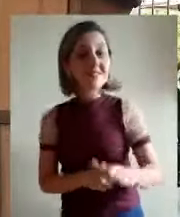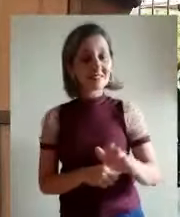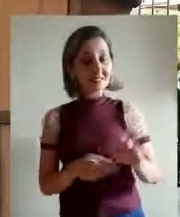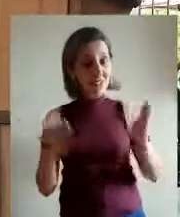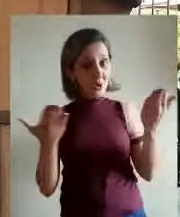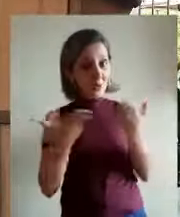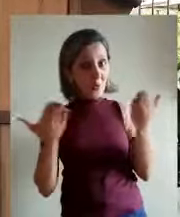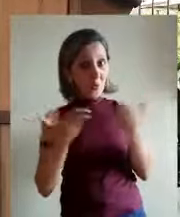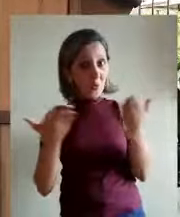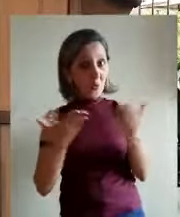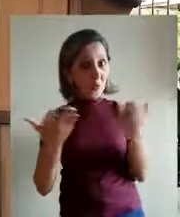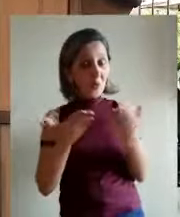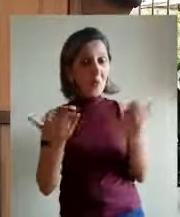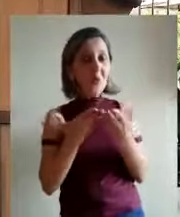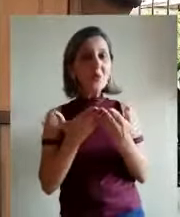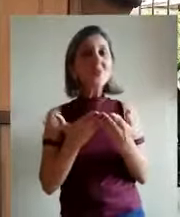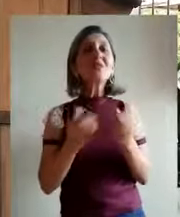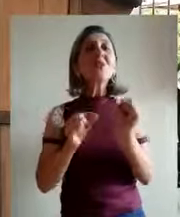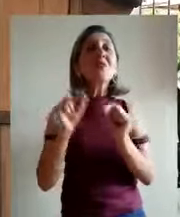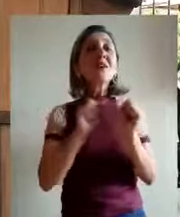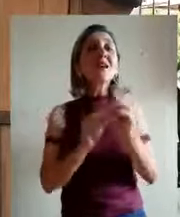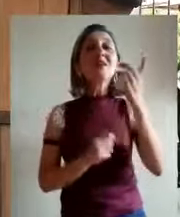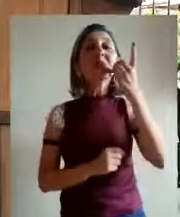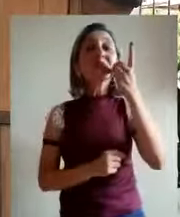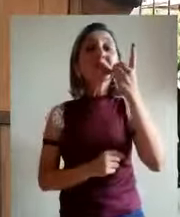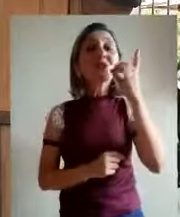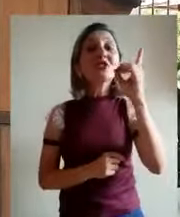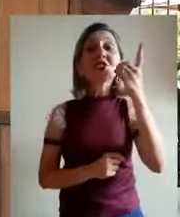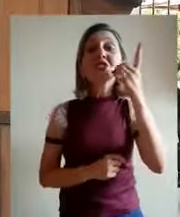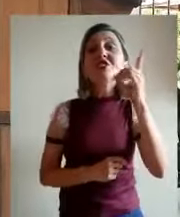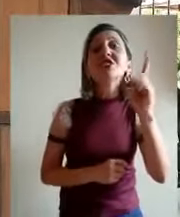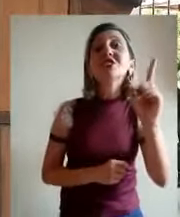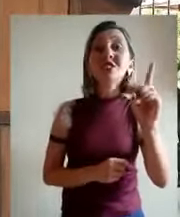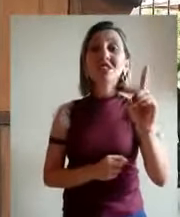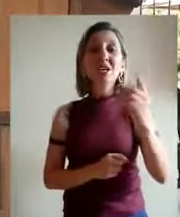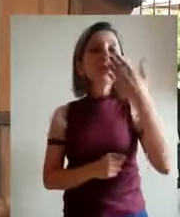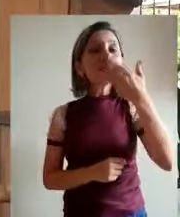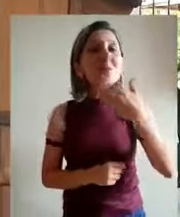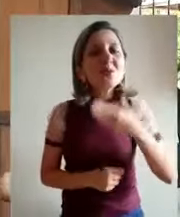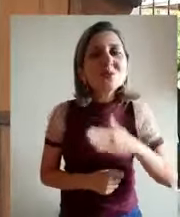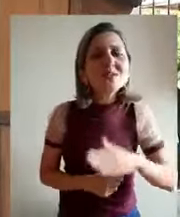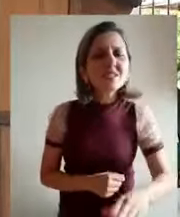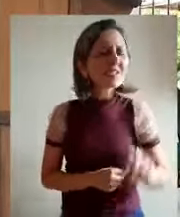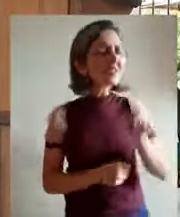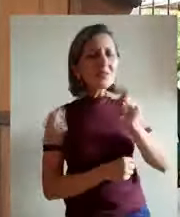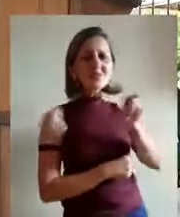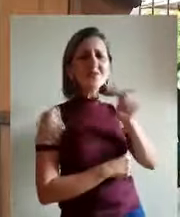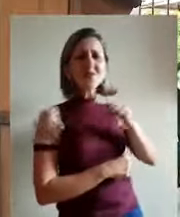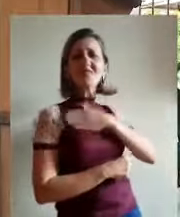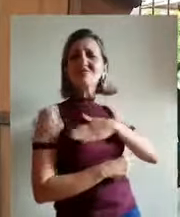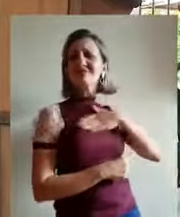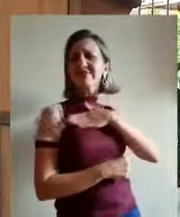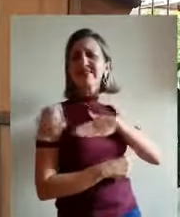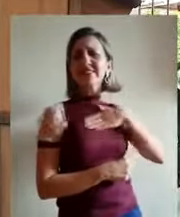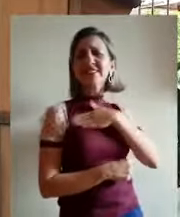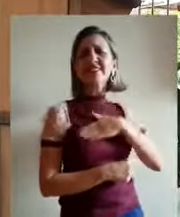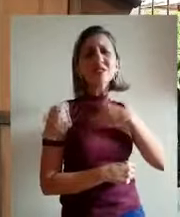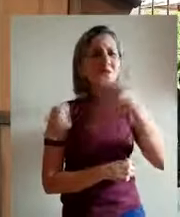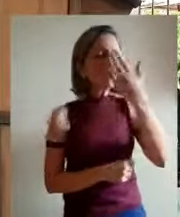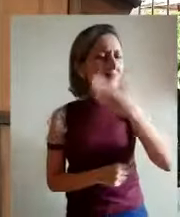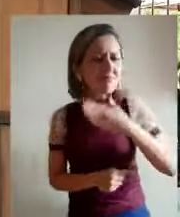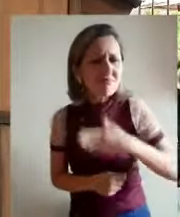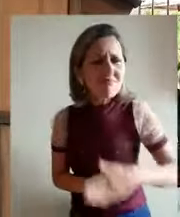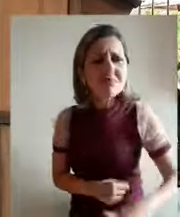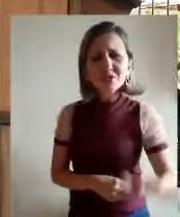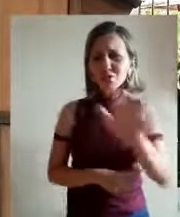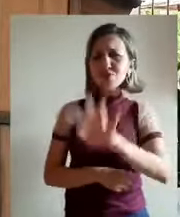o dia das crianças! Criança! Moquinha! Oi! O você deseja para todas as crianças, né? Ai, eu desejo,